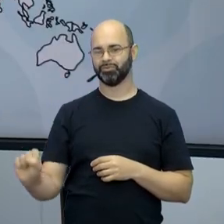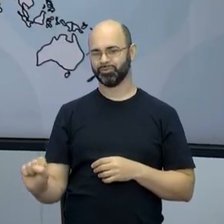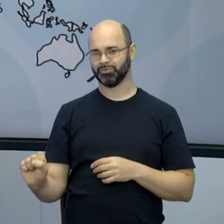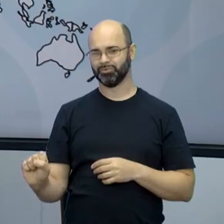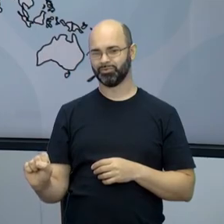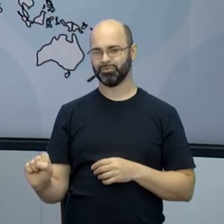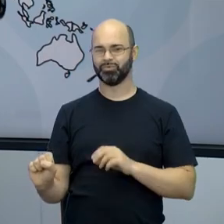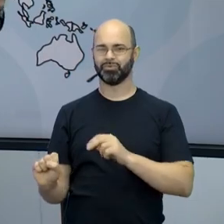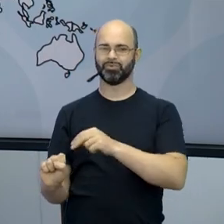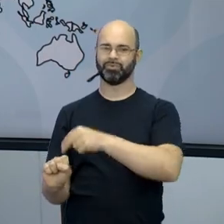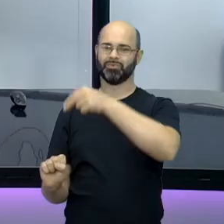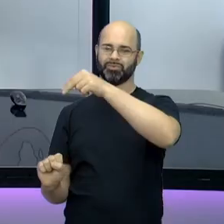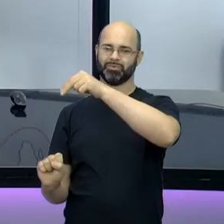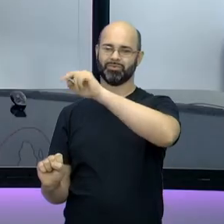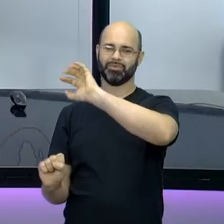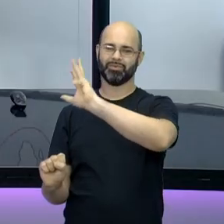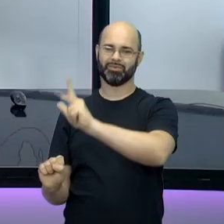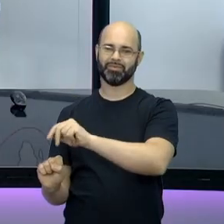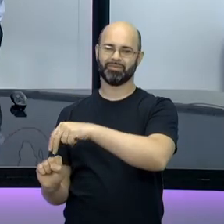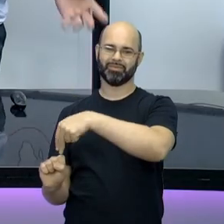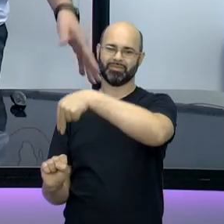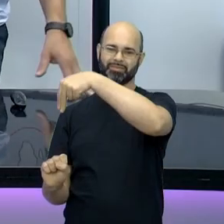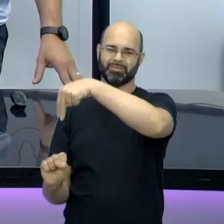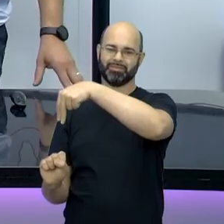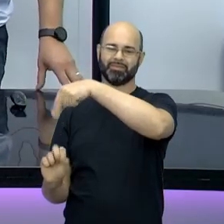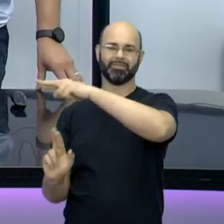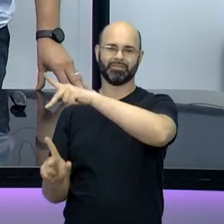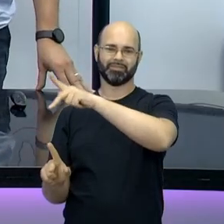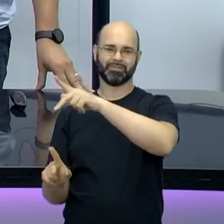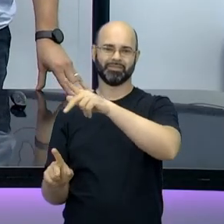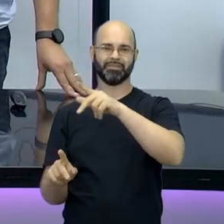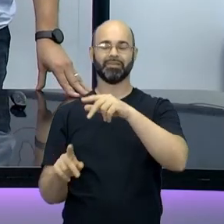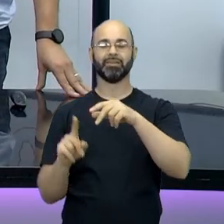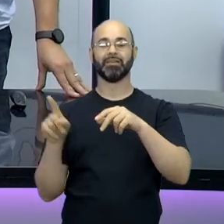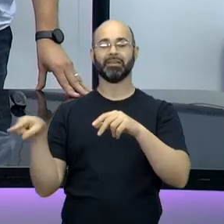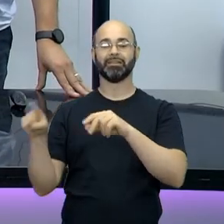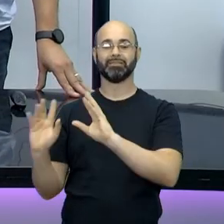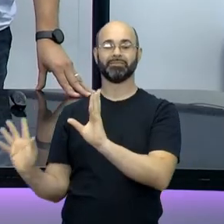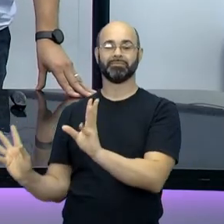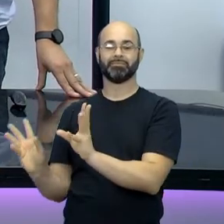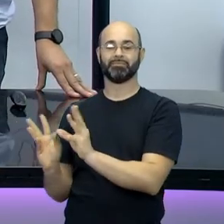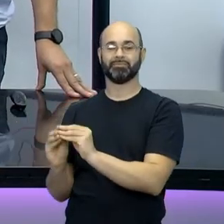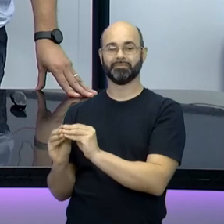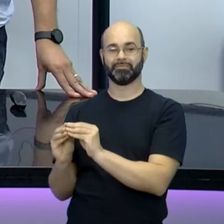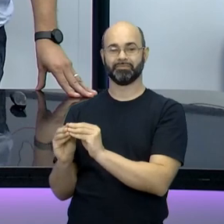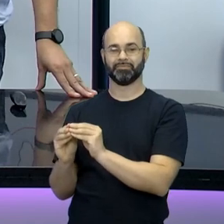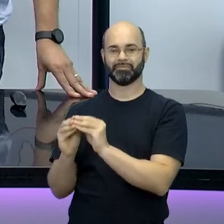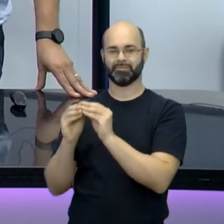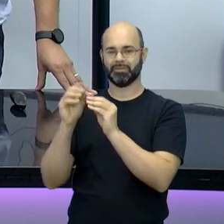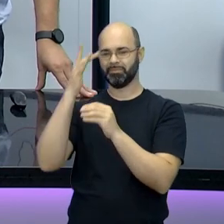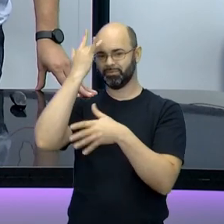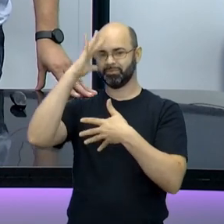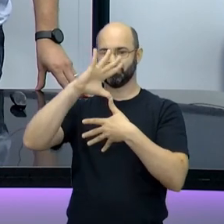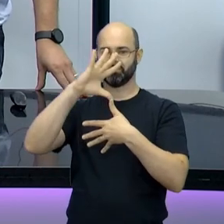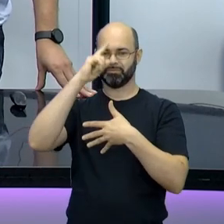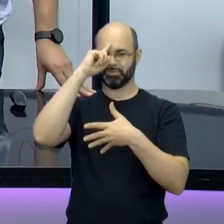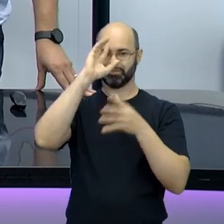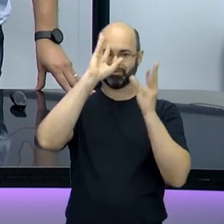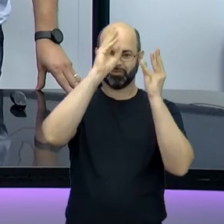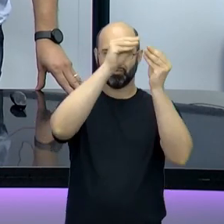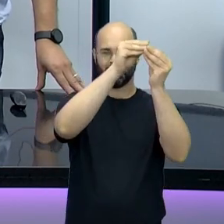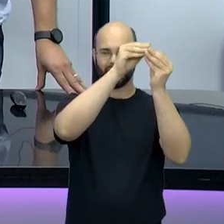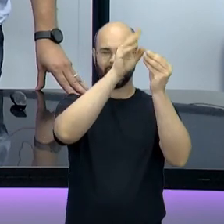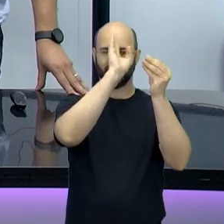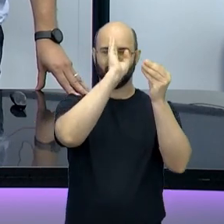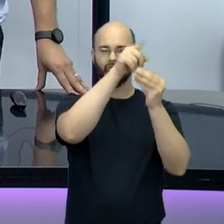o norte-africano... Olha como que é o contrário, né? Eles fazem um reducionismo da América para os Estados Unidos, embora todos nós somos